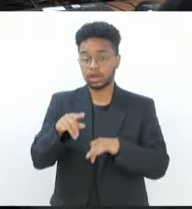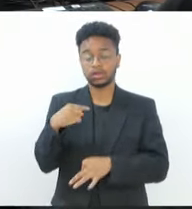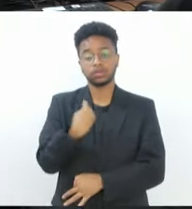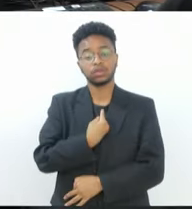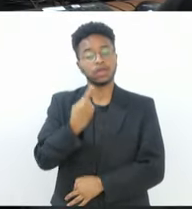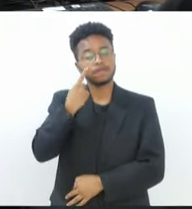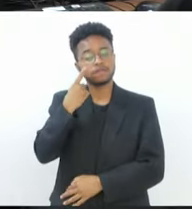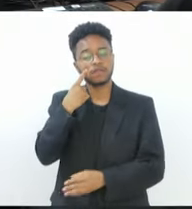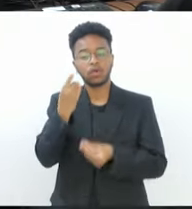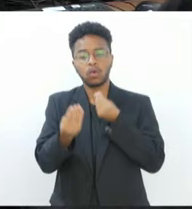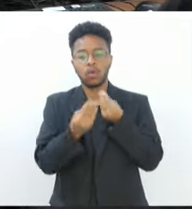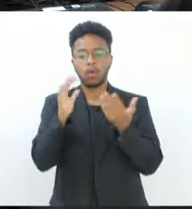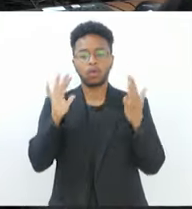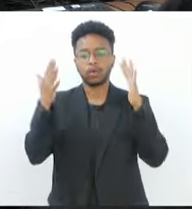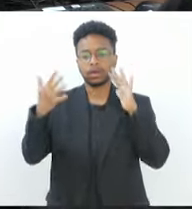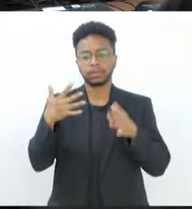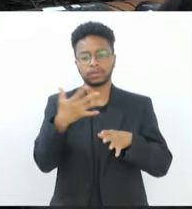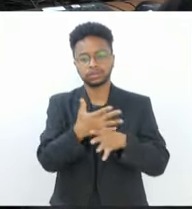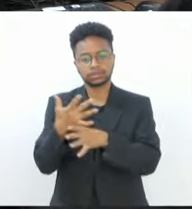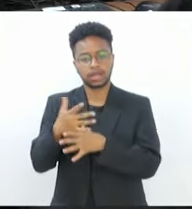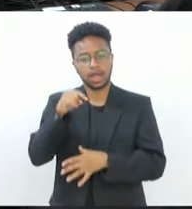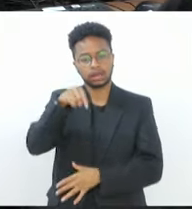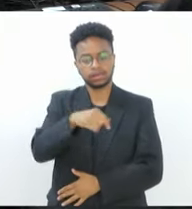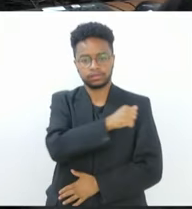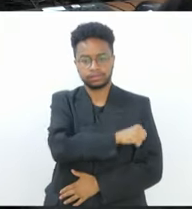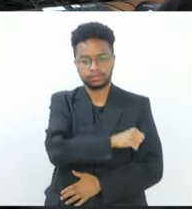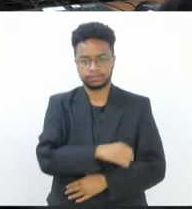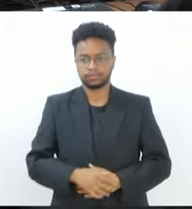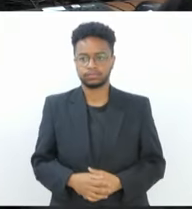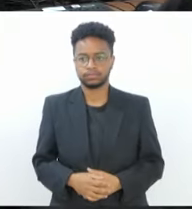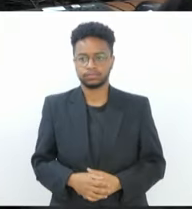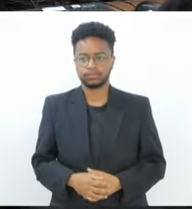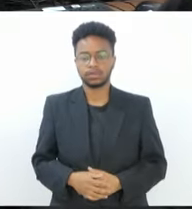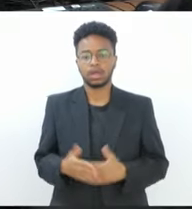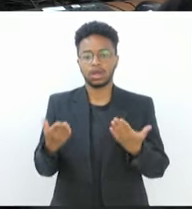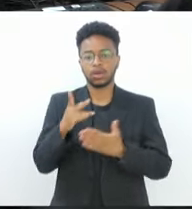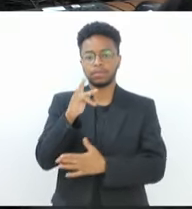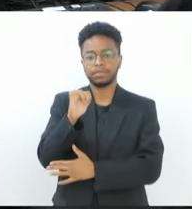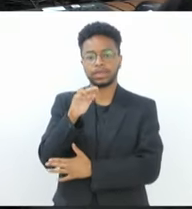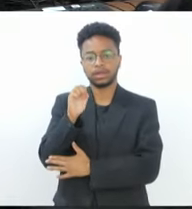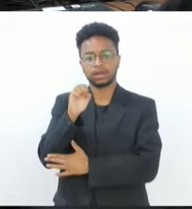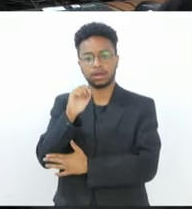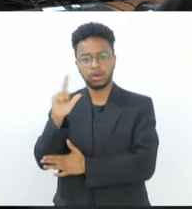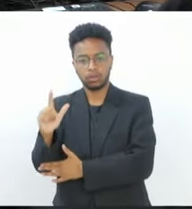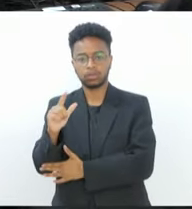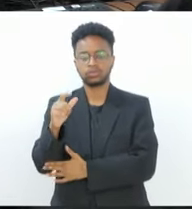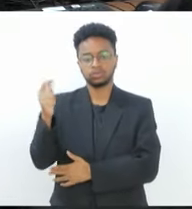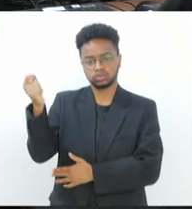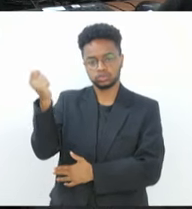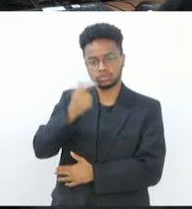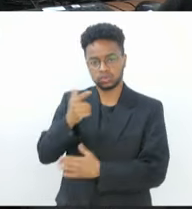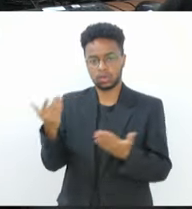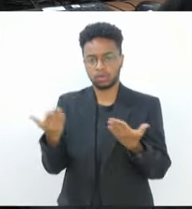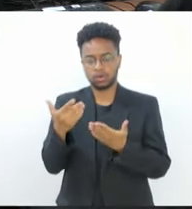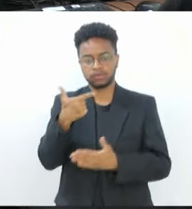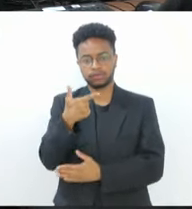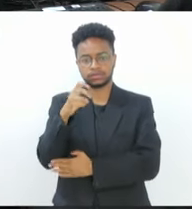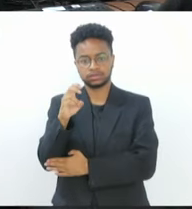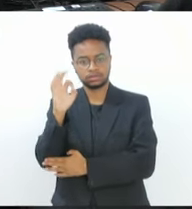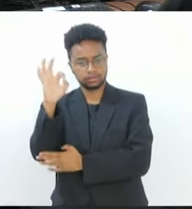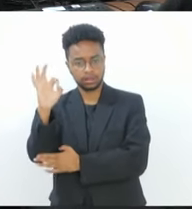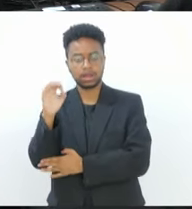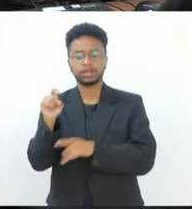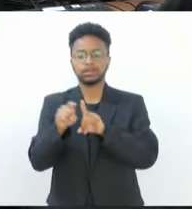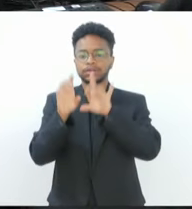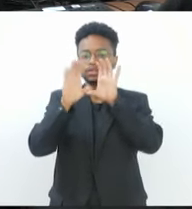vamos dar uma olhada no tempo em algumas cidades do estado. Você vê aqui na tela, Pinheiral está com sol. Nesse momento, 25 graus,